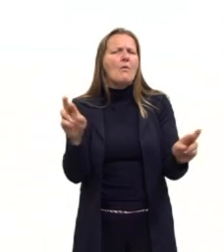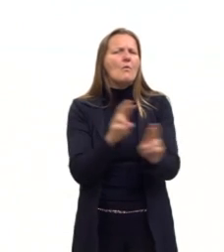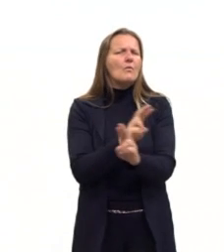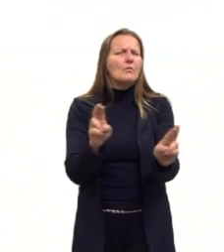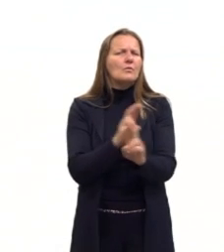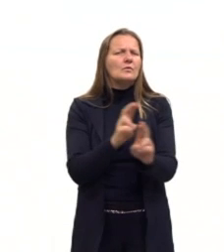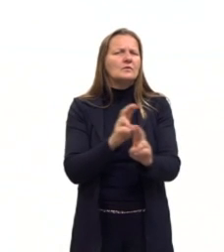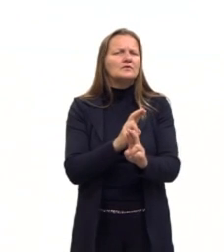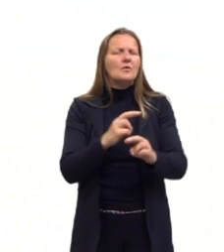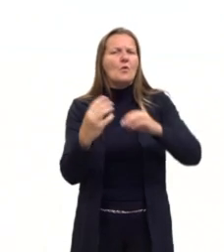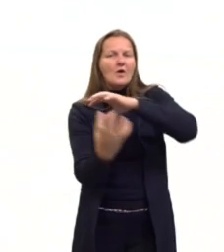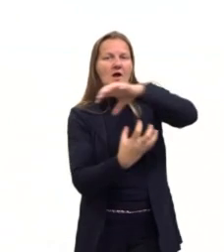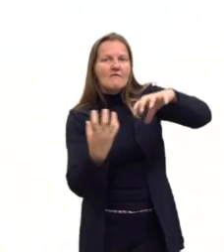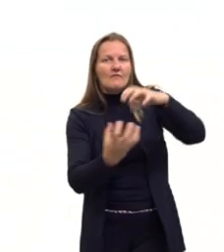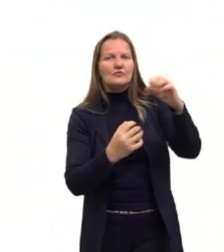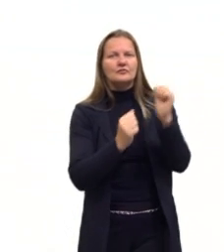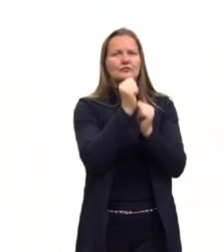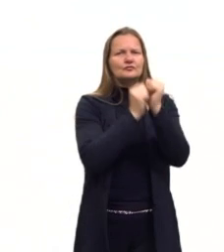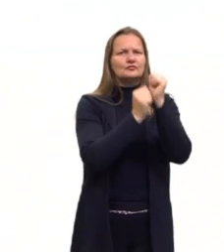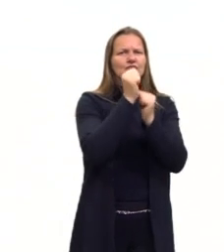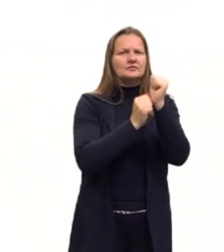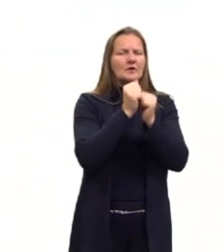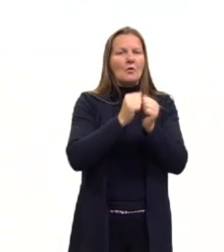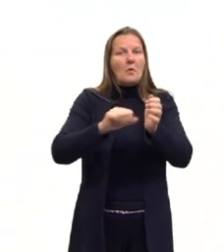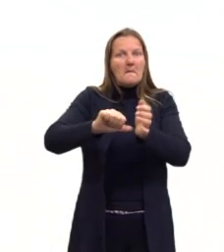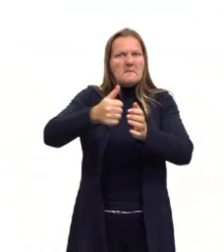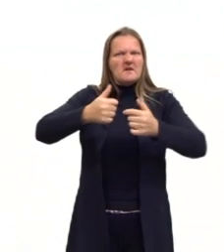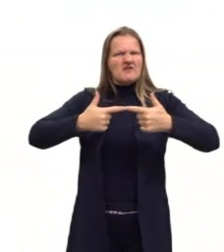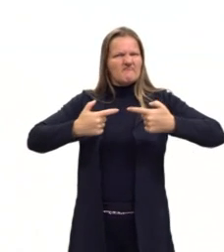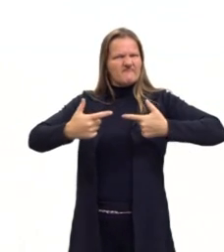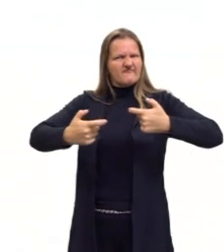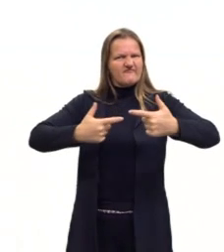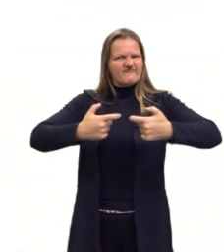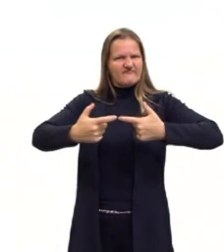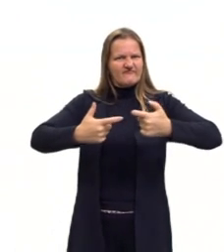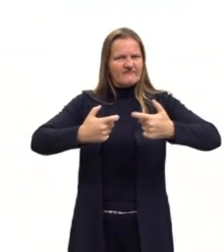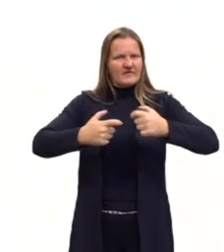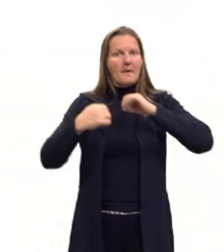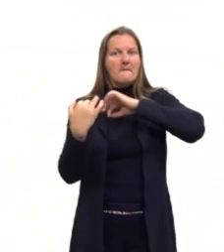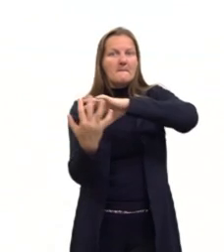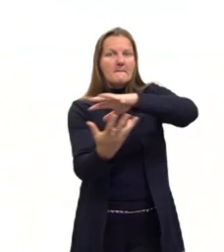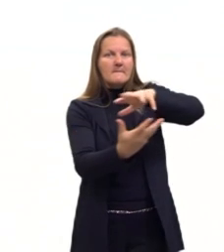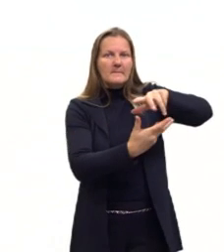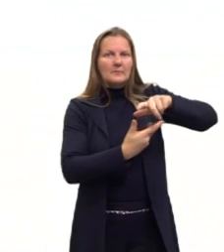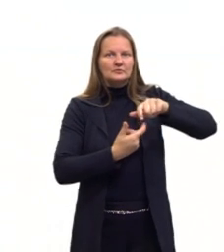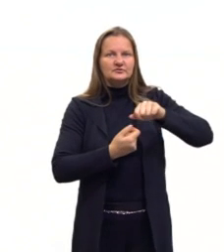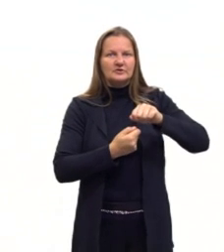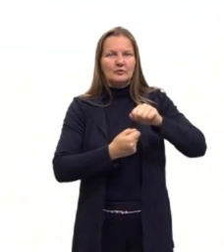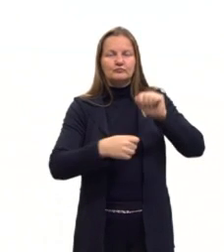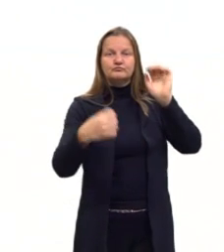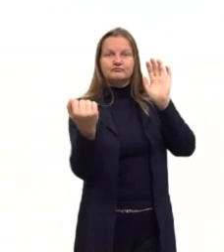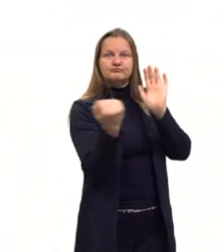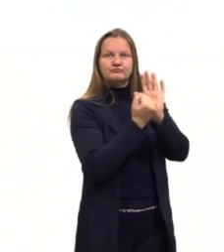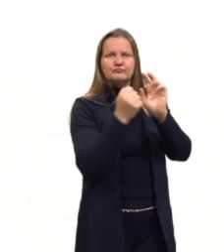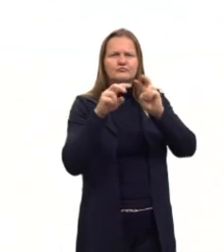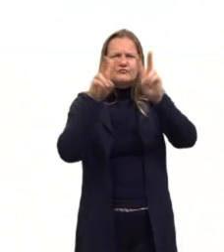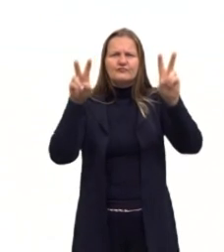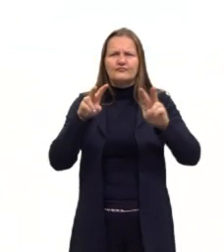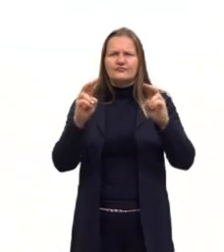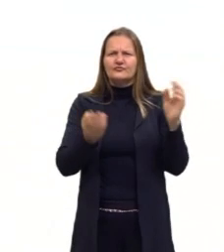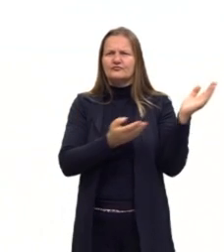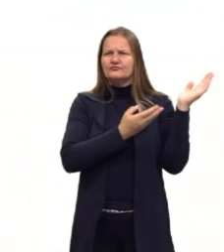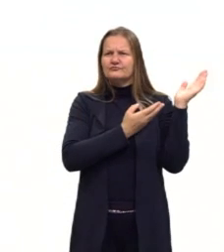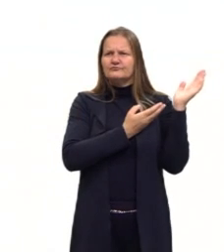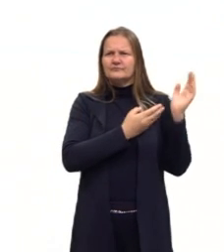Revolução Industrial, né, com a Primeira Guerra Mundial? E aí eu trago uma imagem bem emblemática, né, um soldado